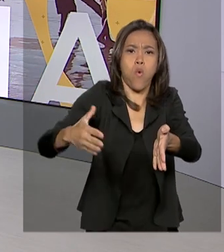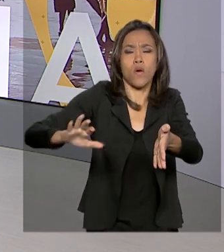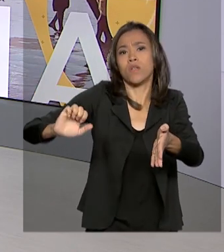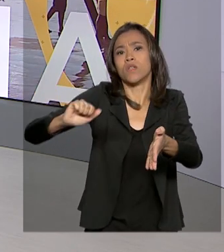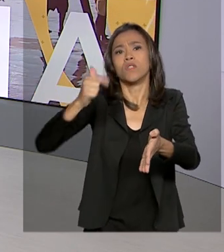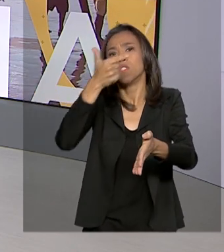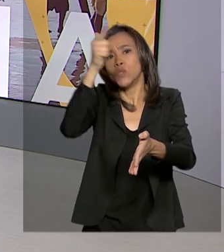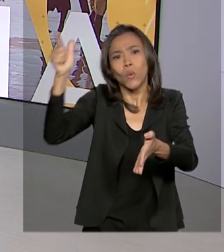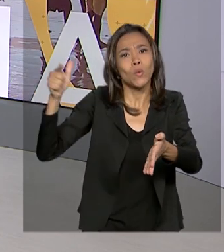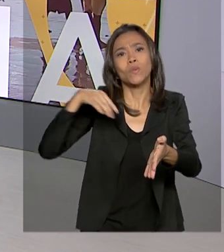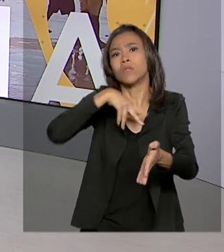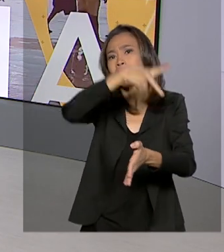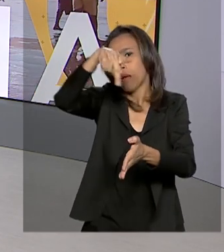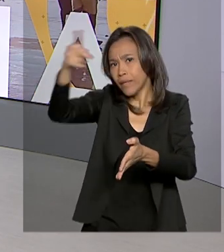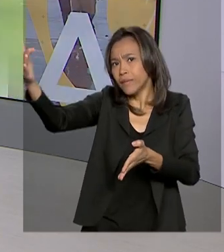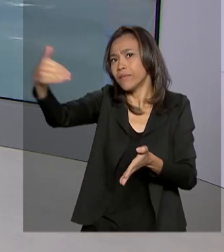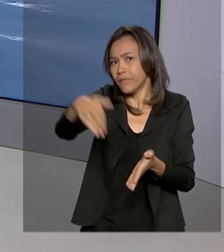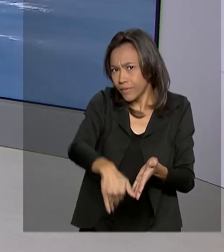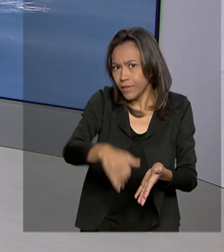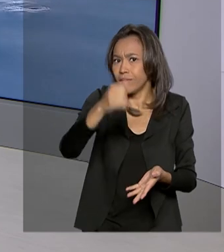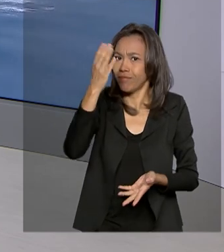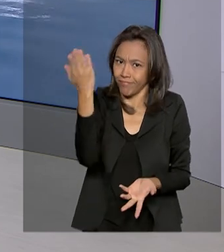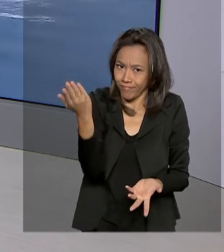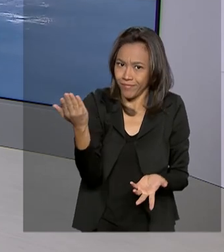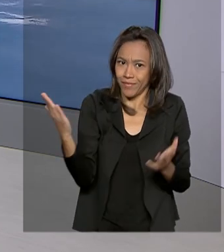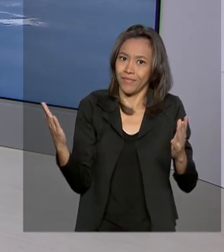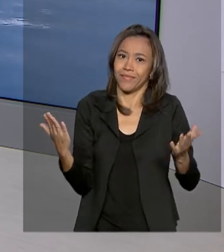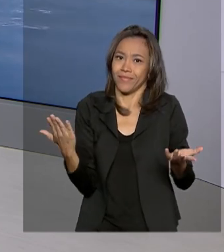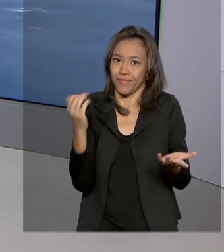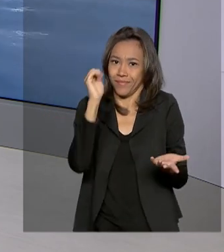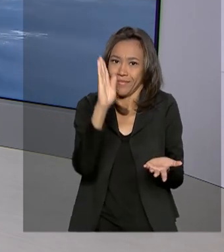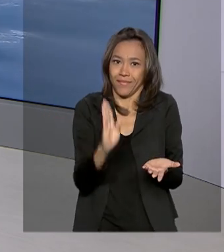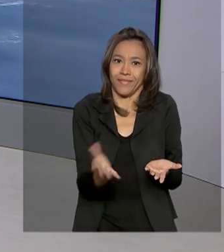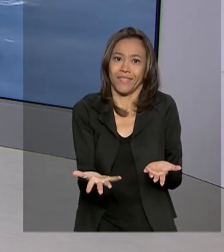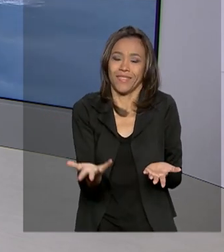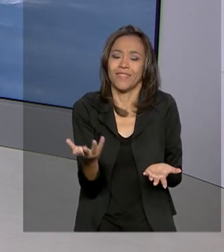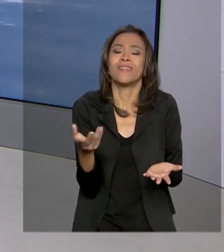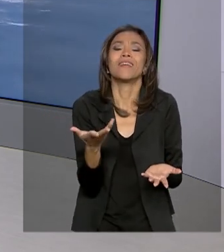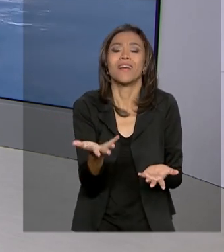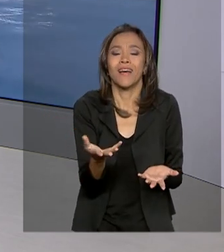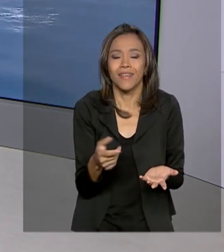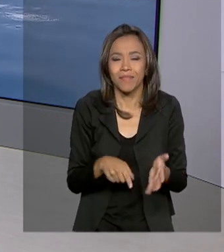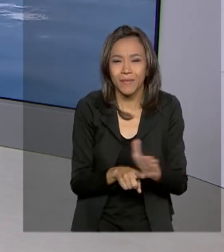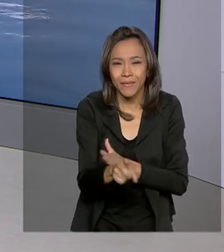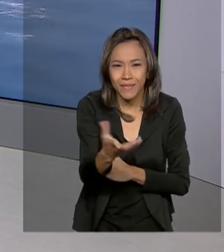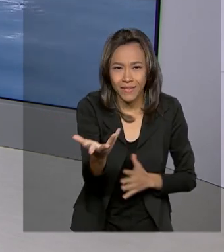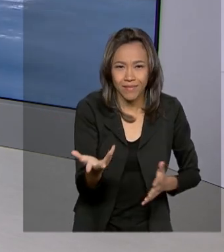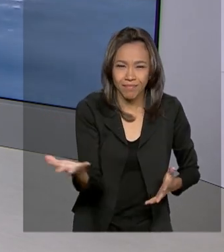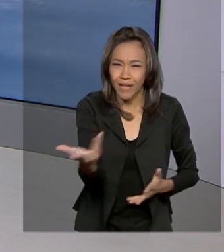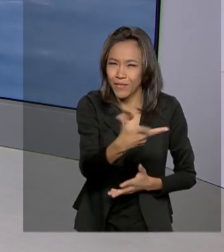dos últimos 20 anos. Não é isso, Alessandra Lago, direto da Cidade Maravilhosa. Bom dia pra você.